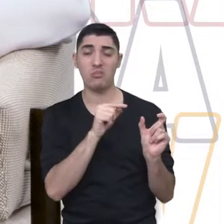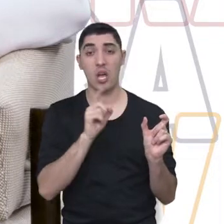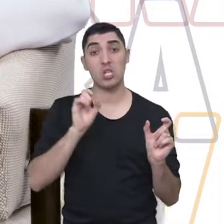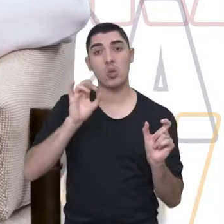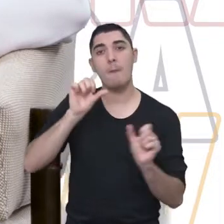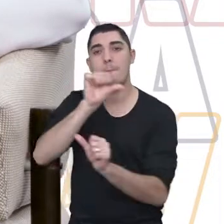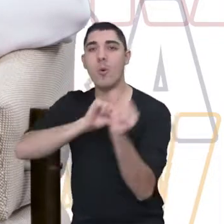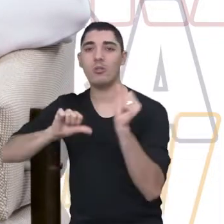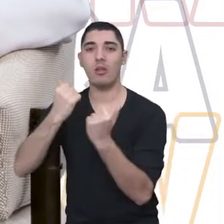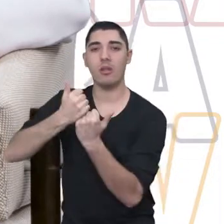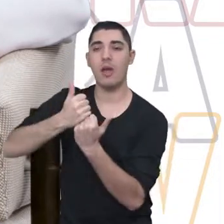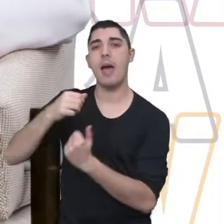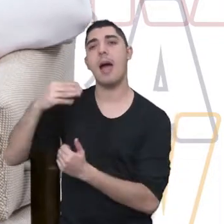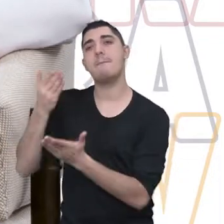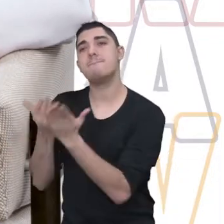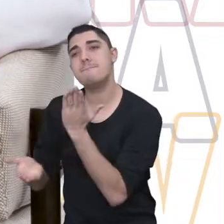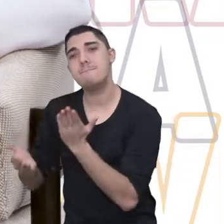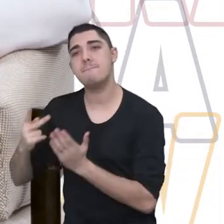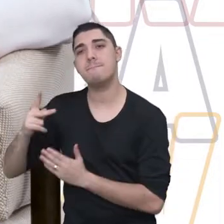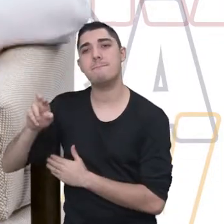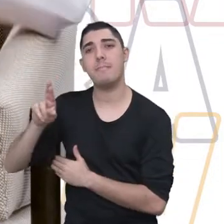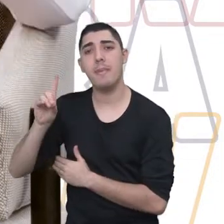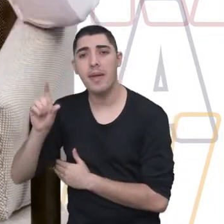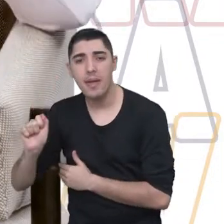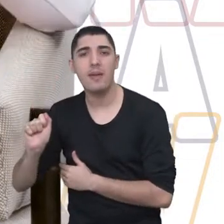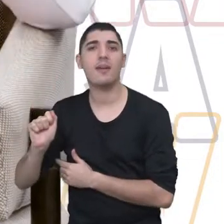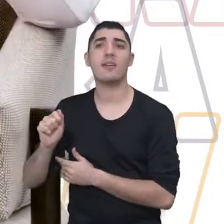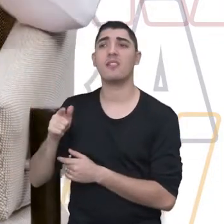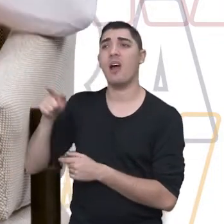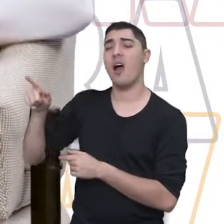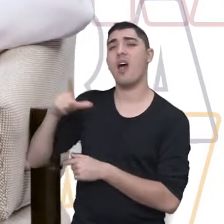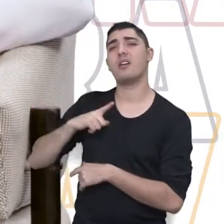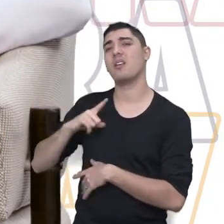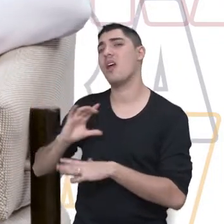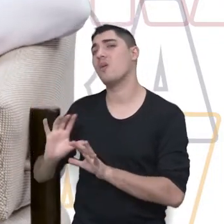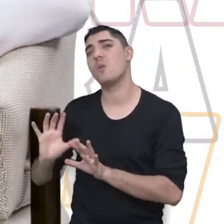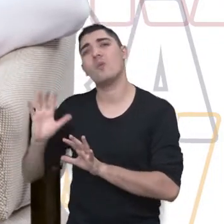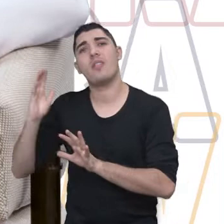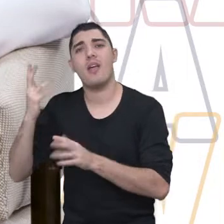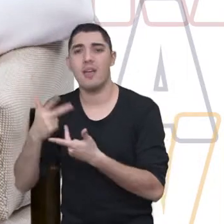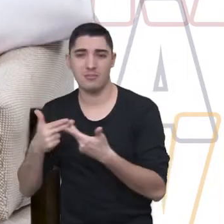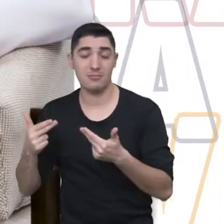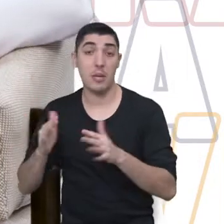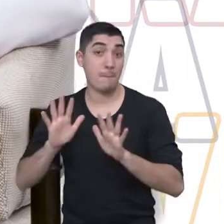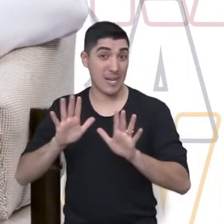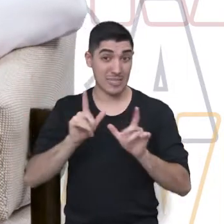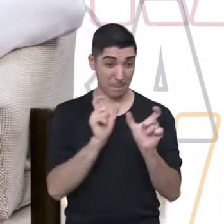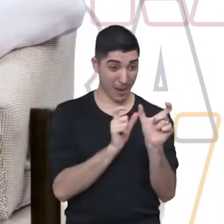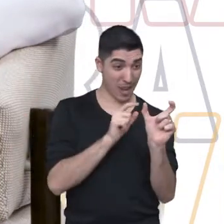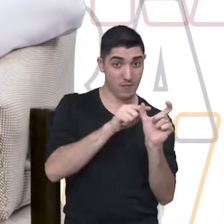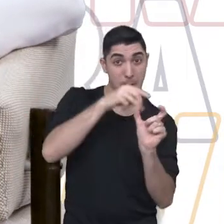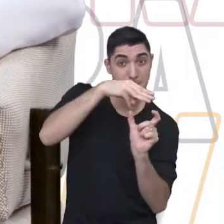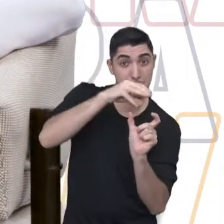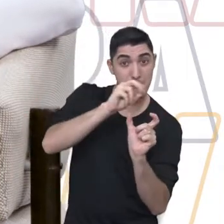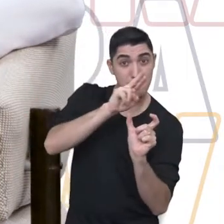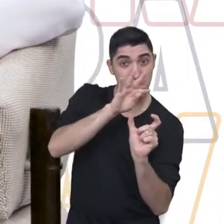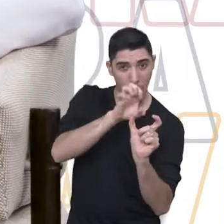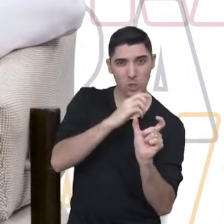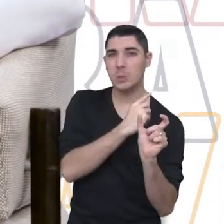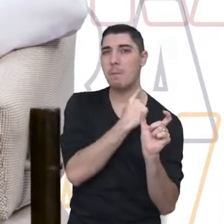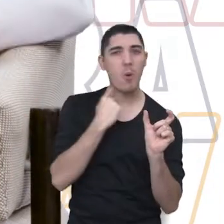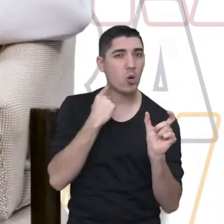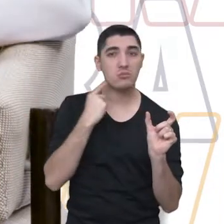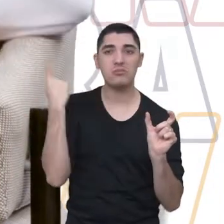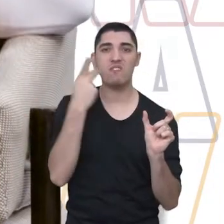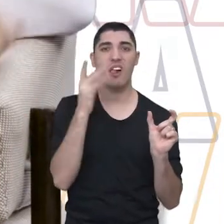perdas, né? A gente fala filitude, fala um monte de coisas, adjetivos. Mas morte mesmo, a gente não costuma falar.